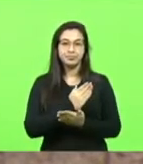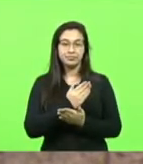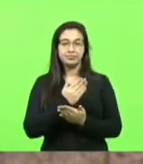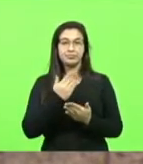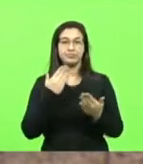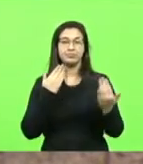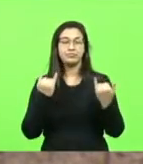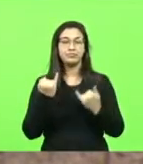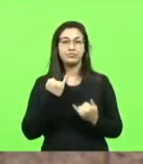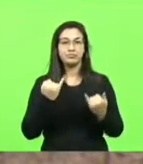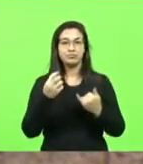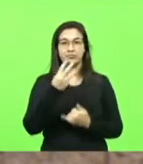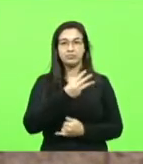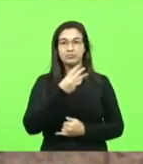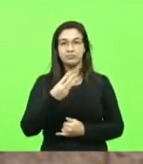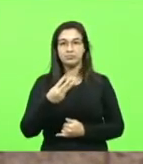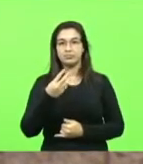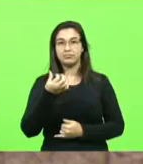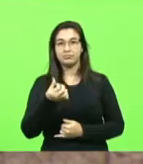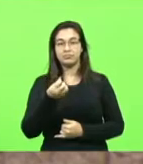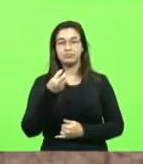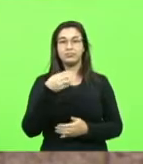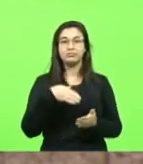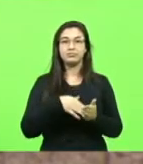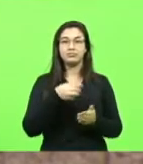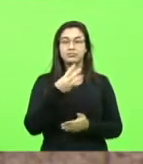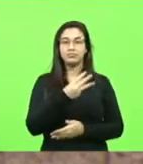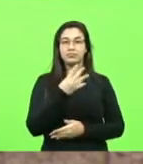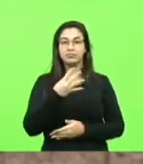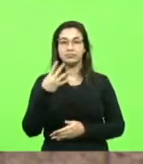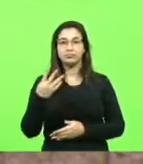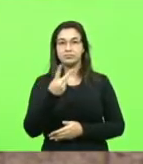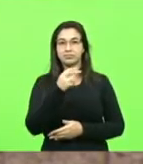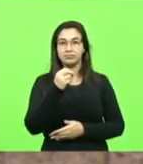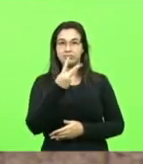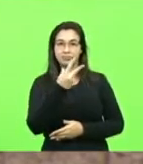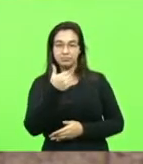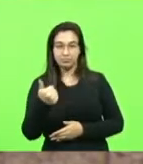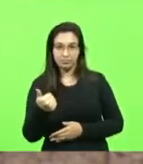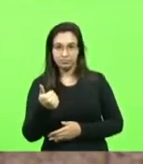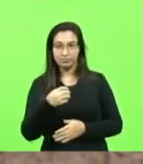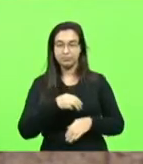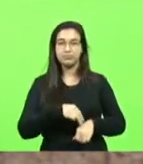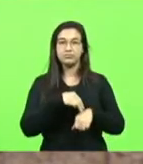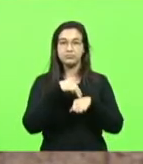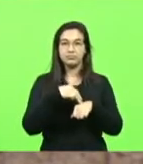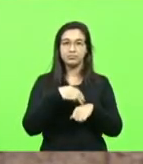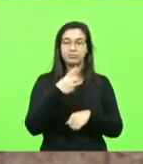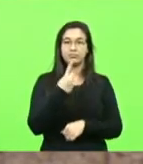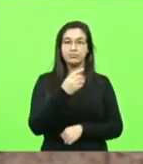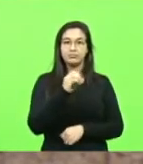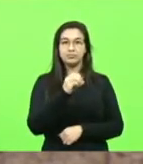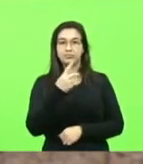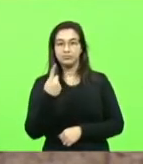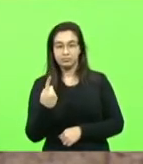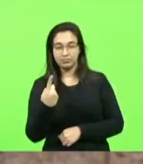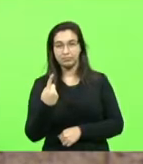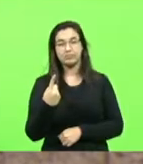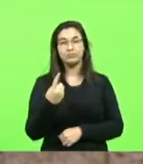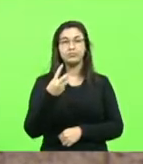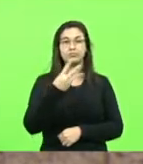336-344-2021, as moções número 178 por maioria e 325